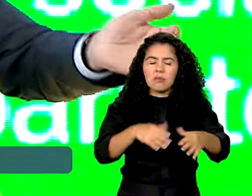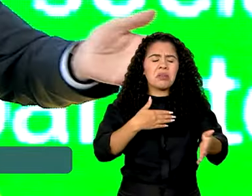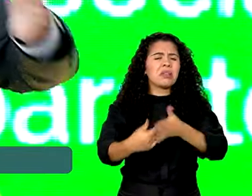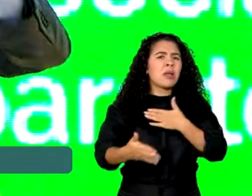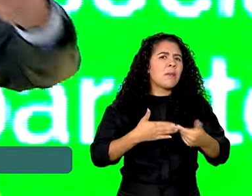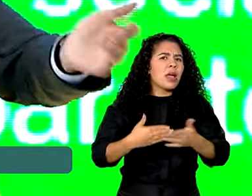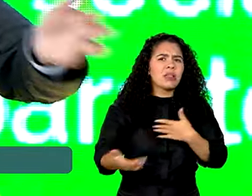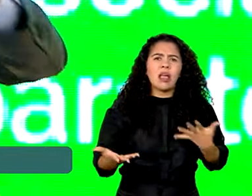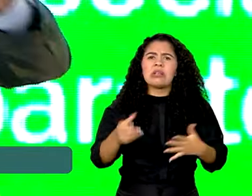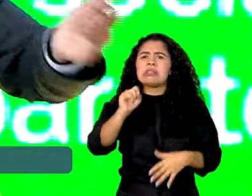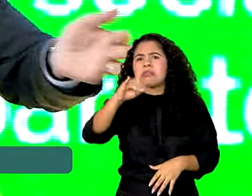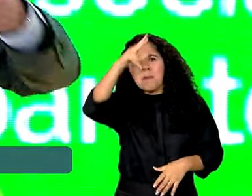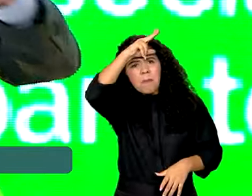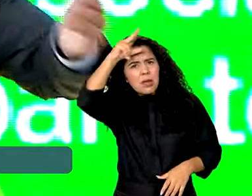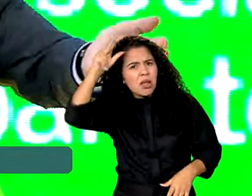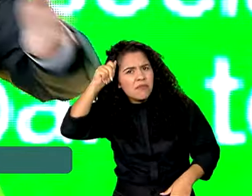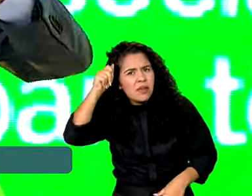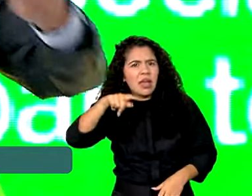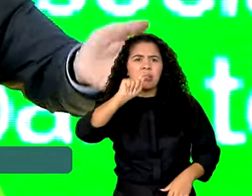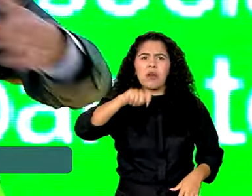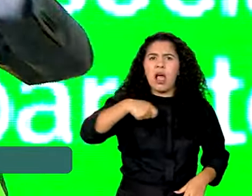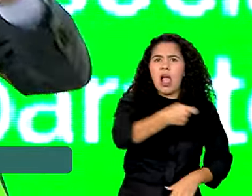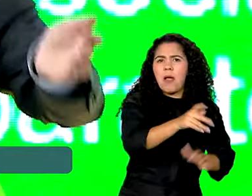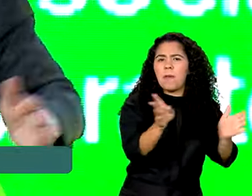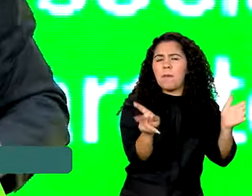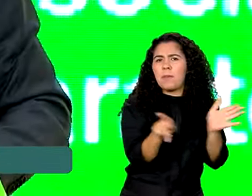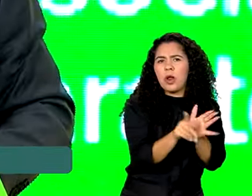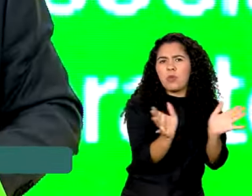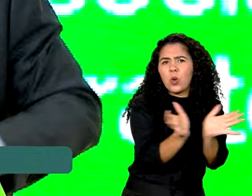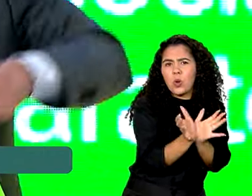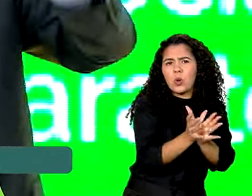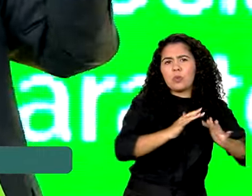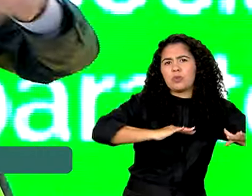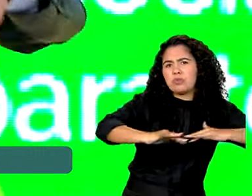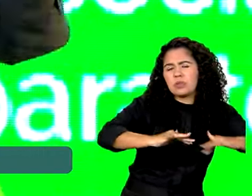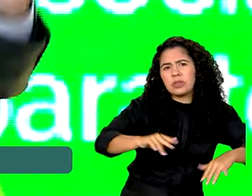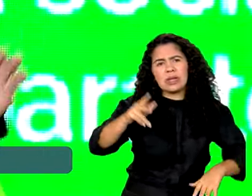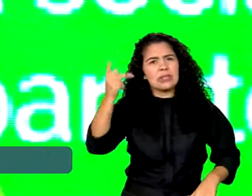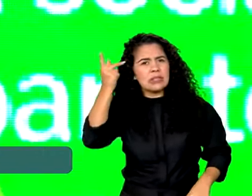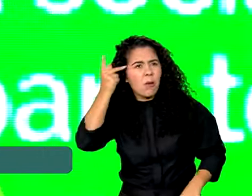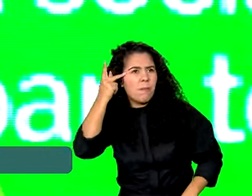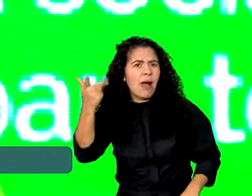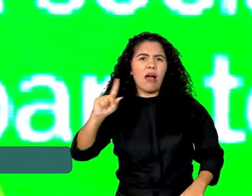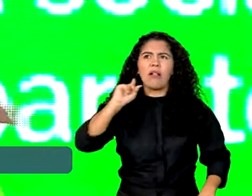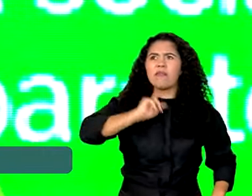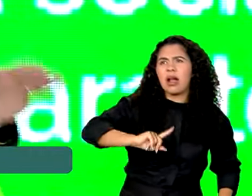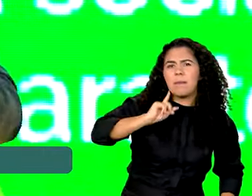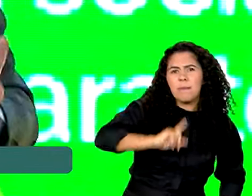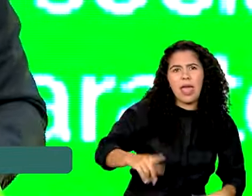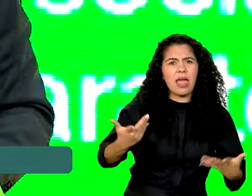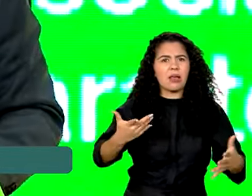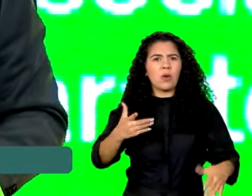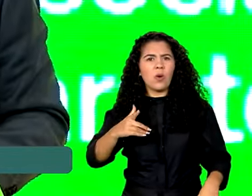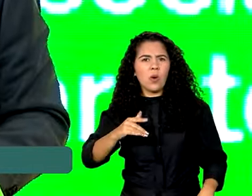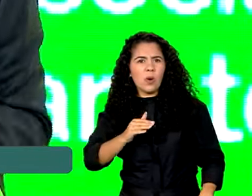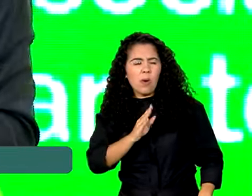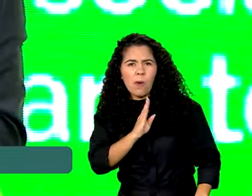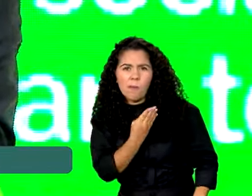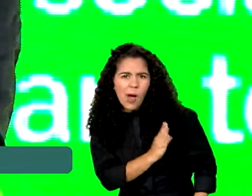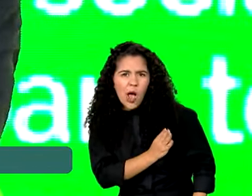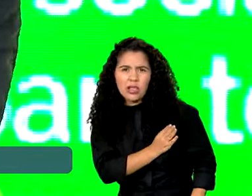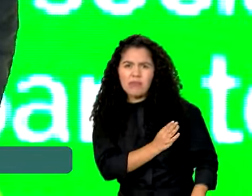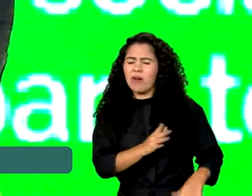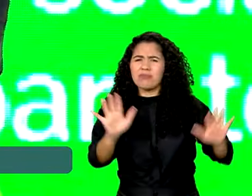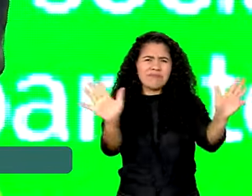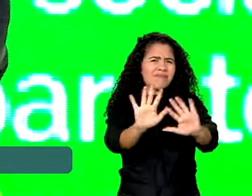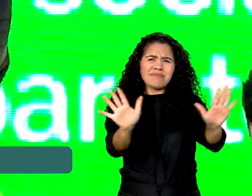independentemente se o prefeito é corintiano, são paulino, palmeirense, ou flamenguista, ou botafogo. Não me interessa isso. O